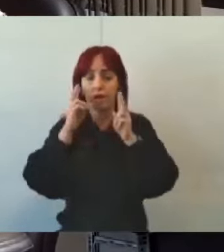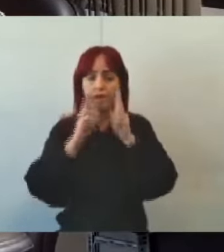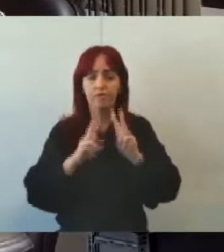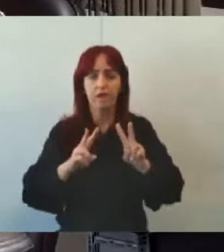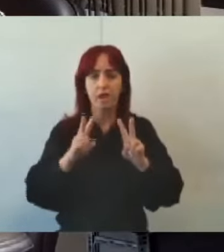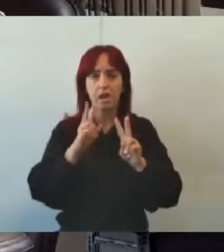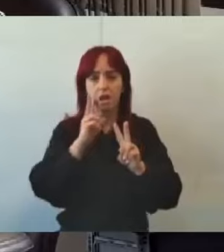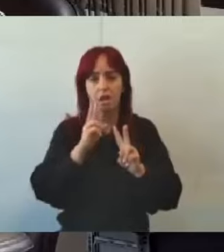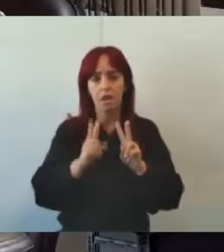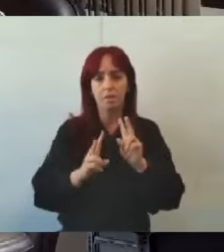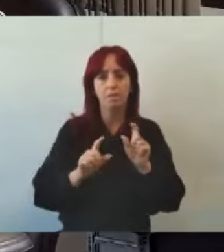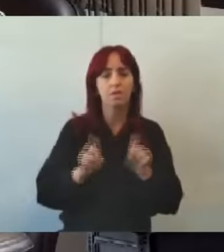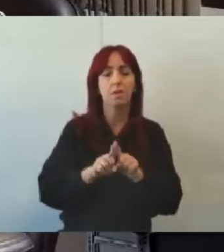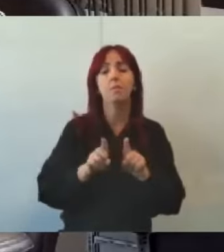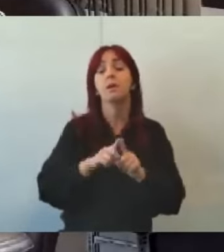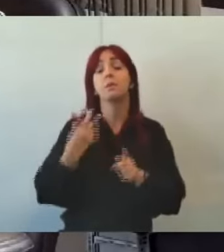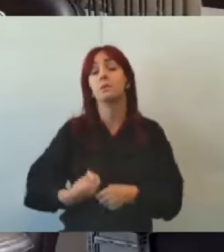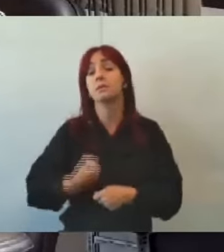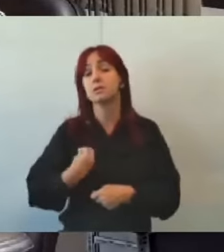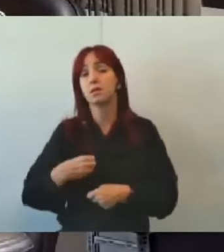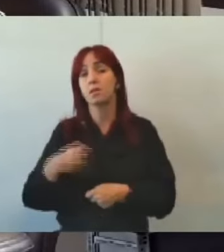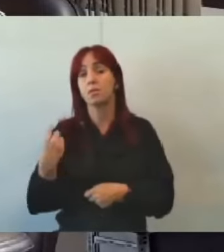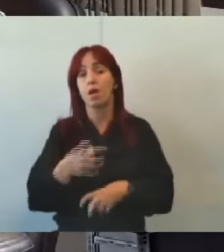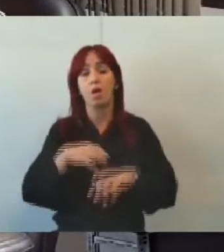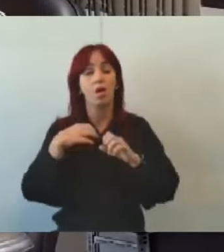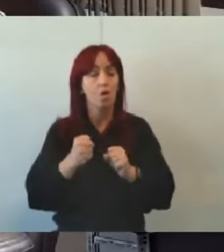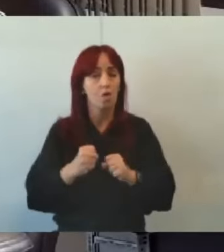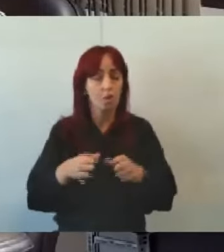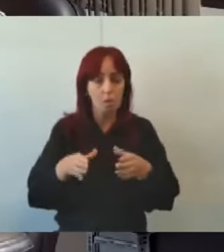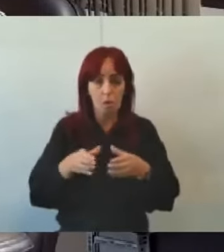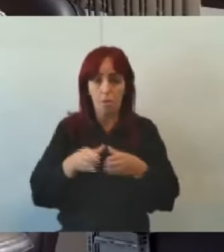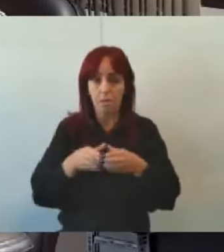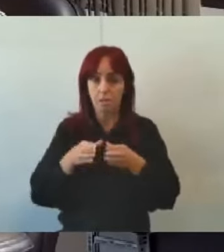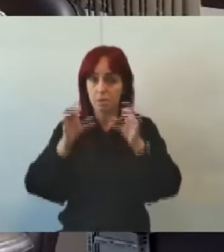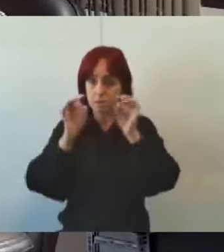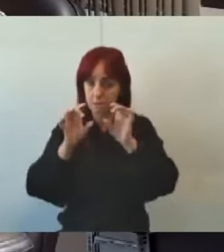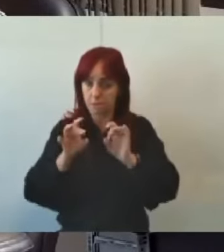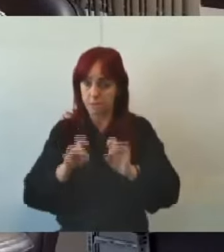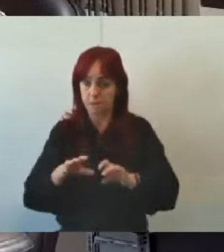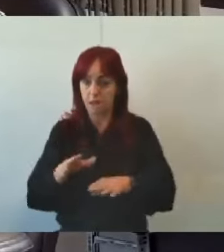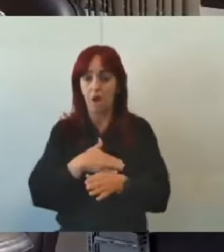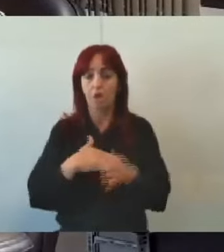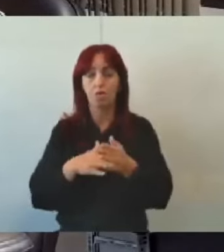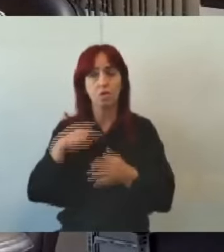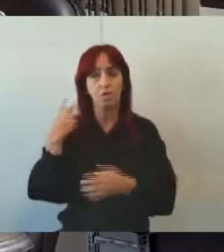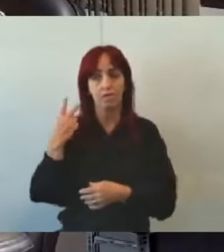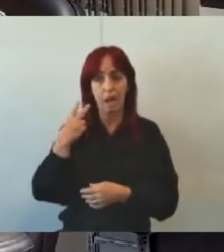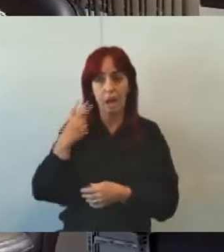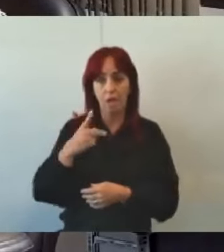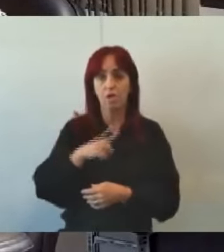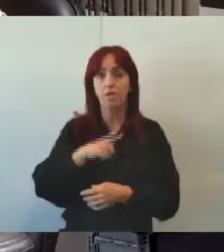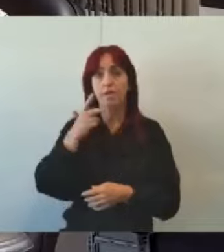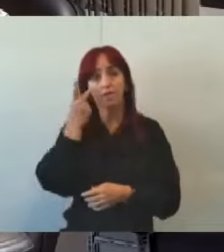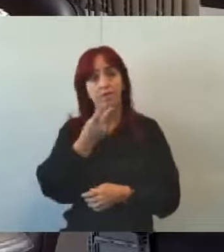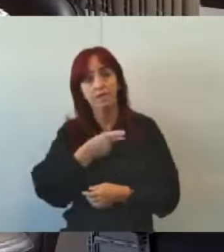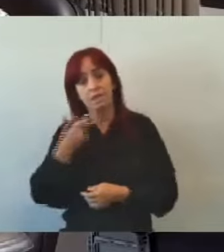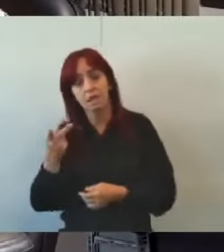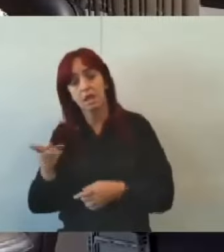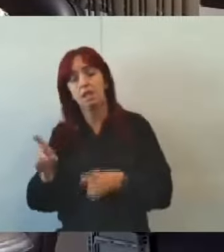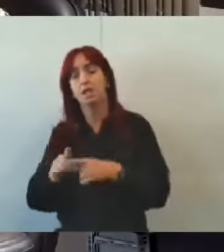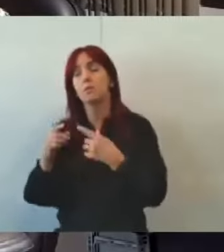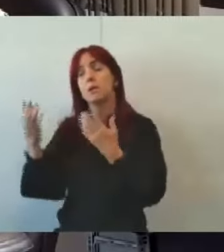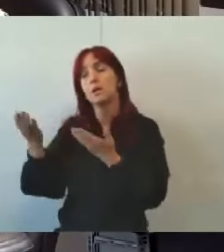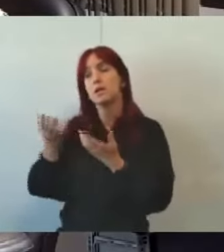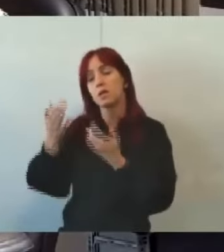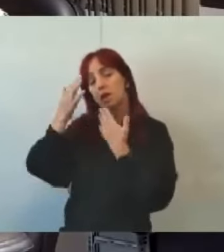que nós presenciamos, nós como comissão, eu falo comissão especial, todos os vereadores, nós fizemos a visita. Até quero agradecer ao